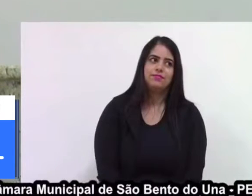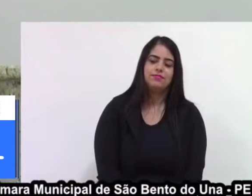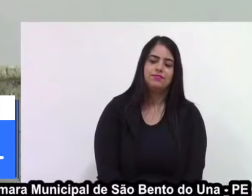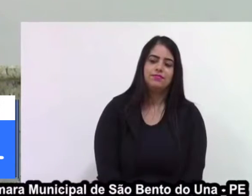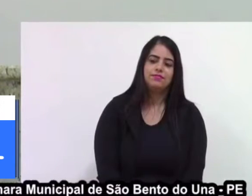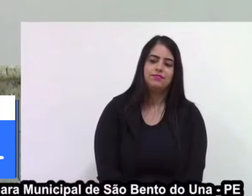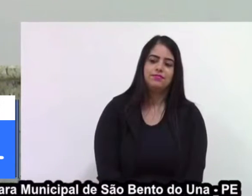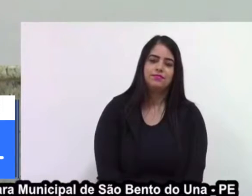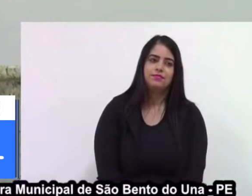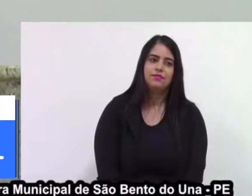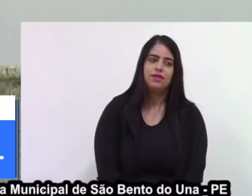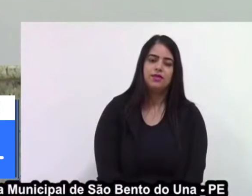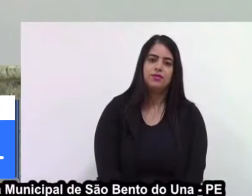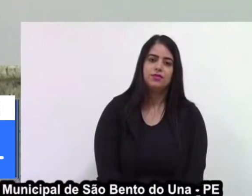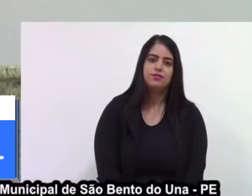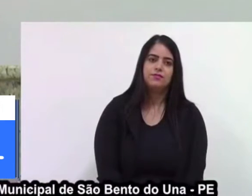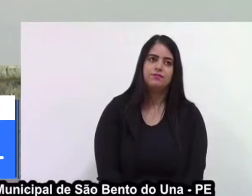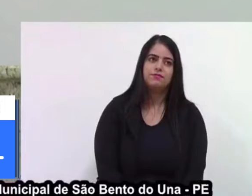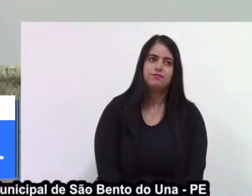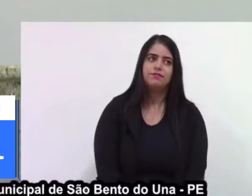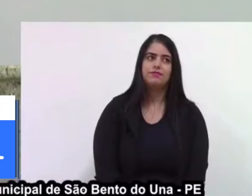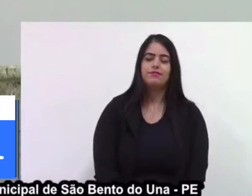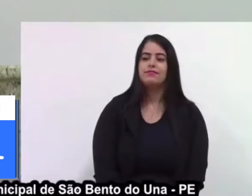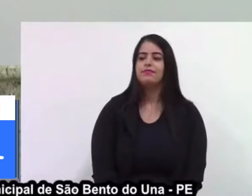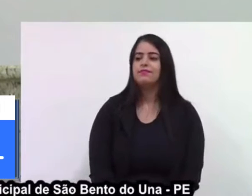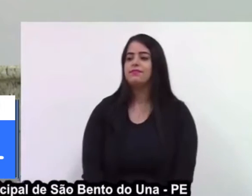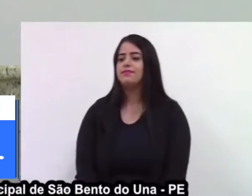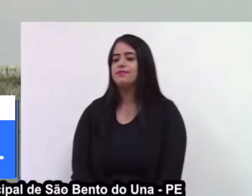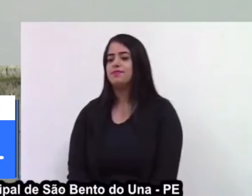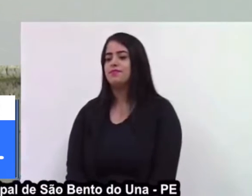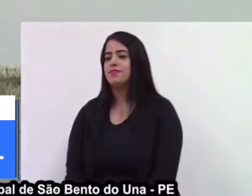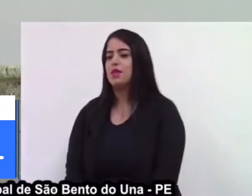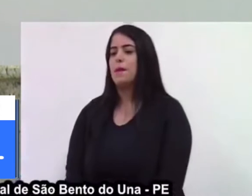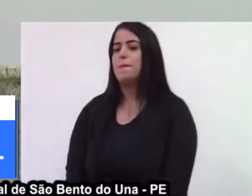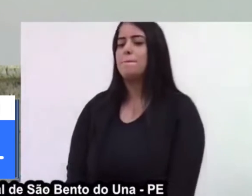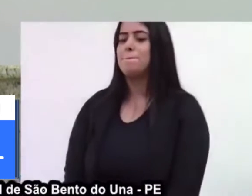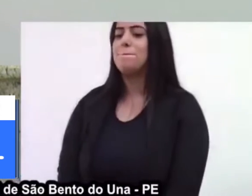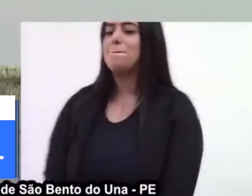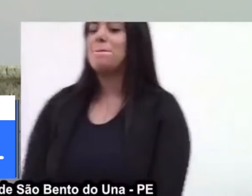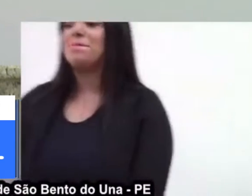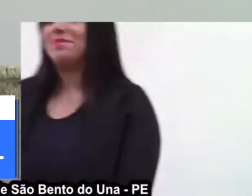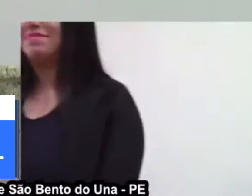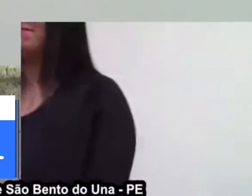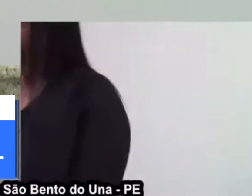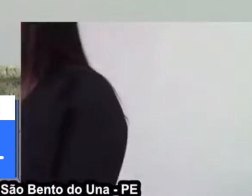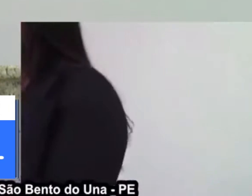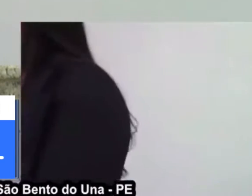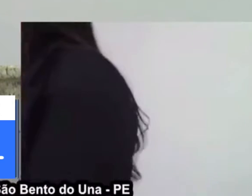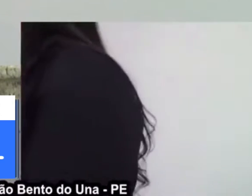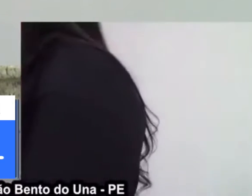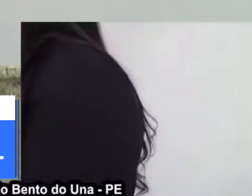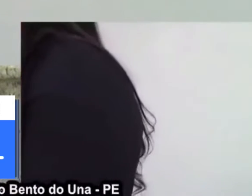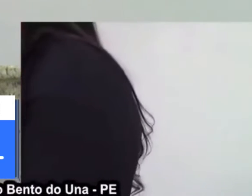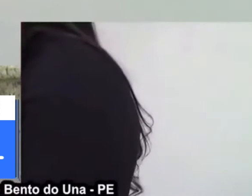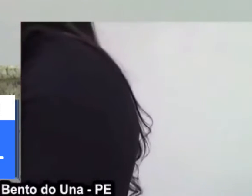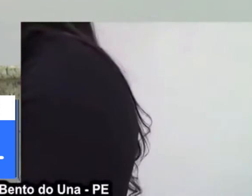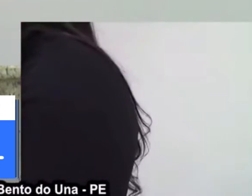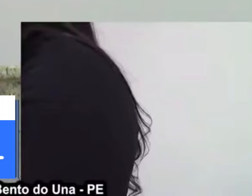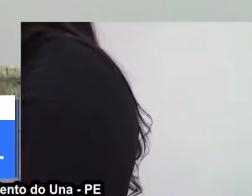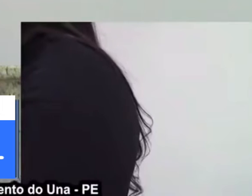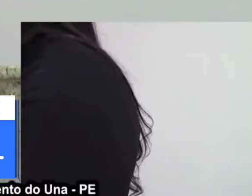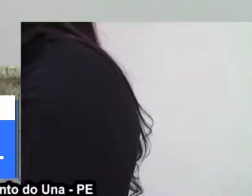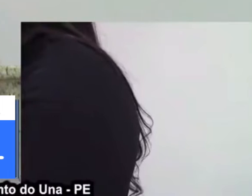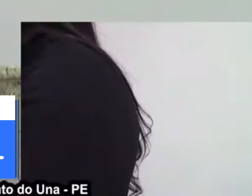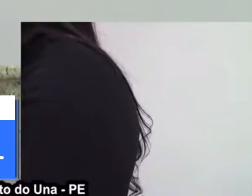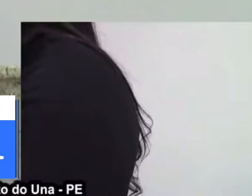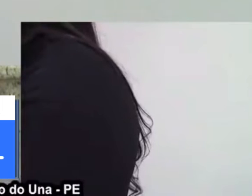foi quem diminuiu o número de mortes, tão grande que vem, assolando toda a nossa população. E